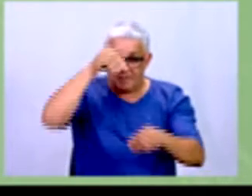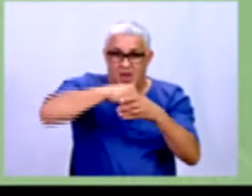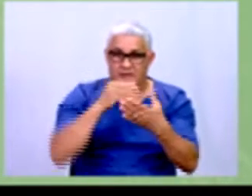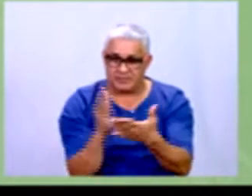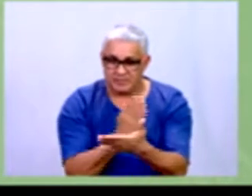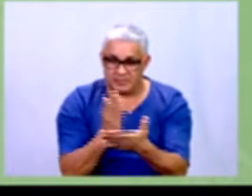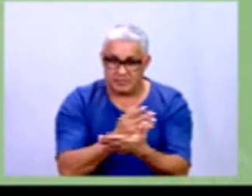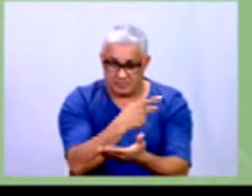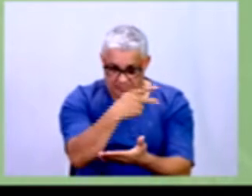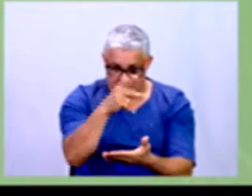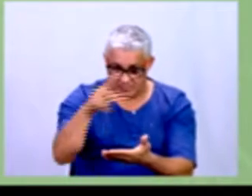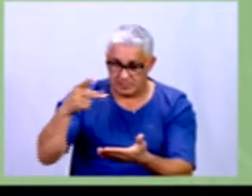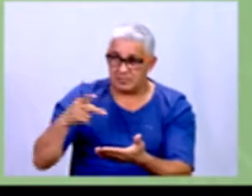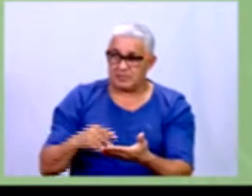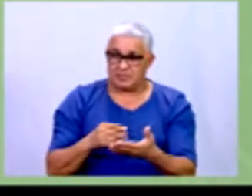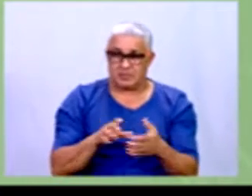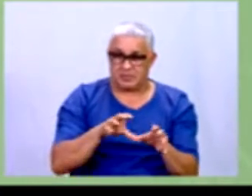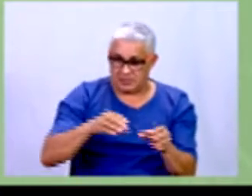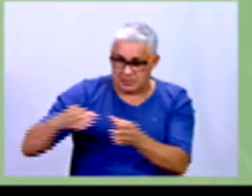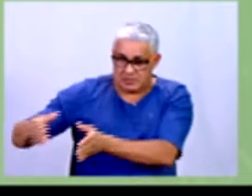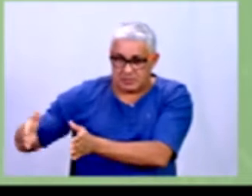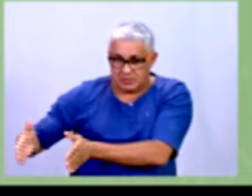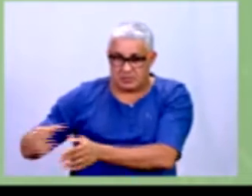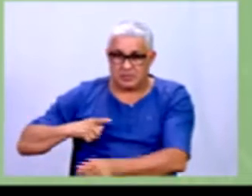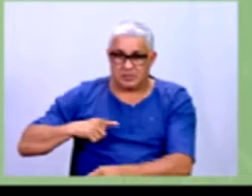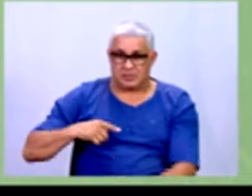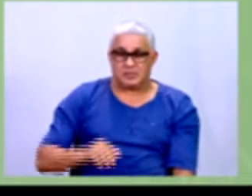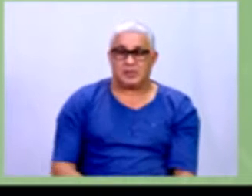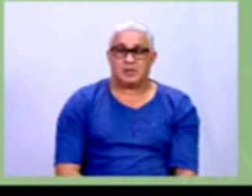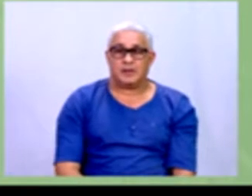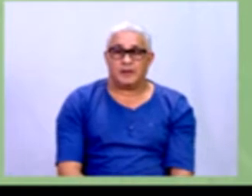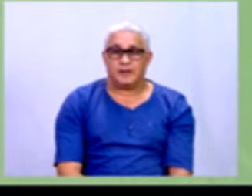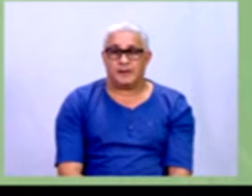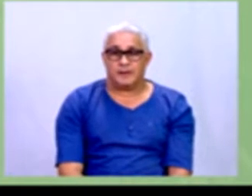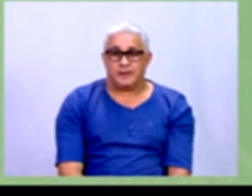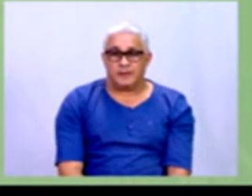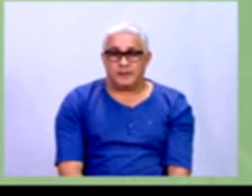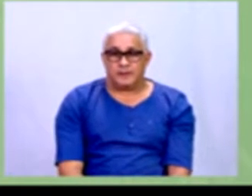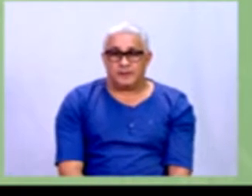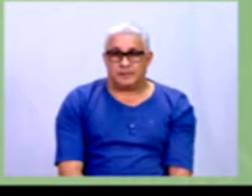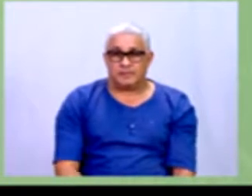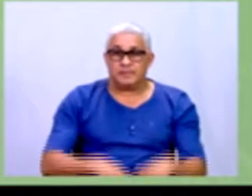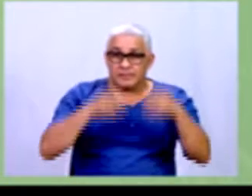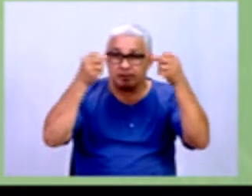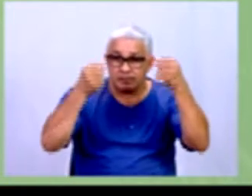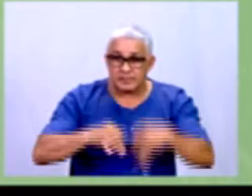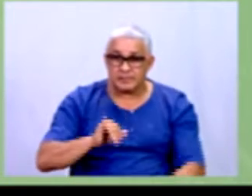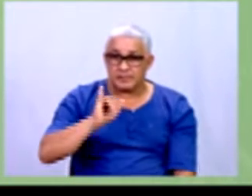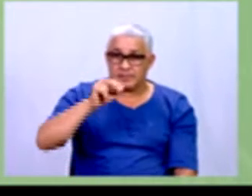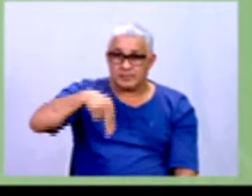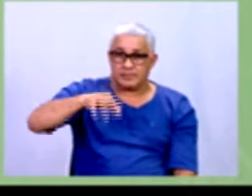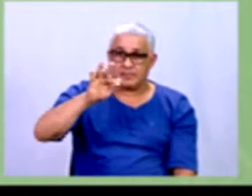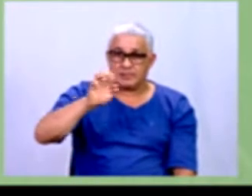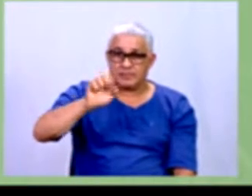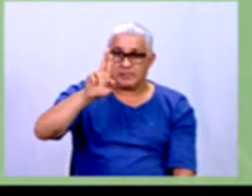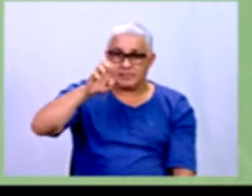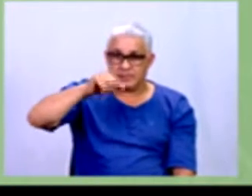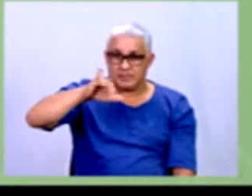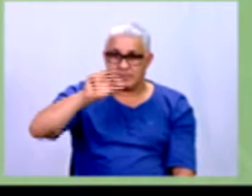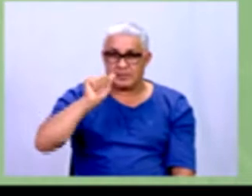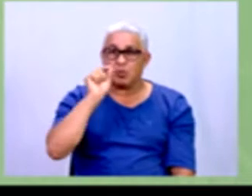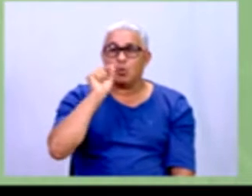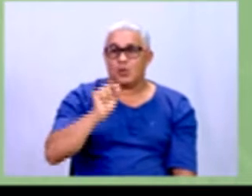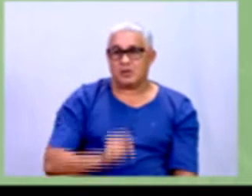eu coloquei ela aqui do lado falando da inferência estatística. Está dizendo que a inferência estatística consiste na